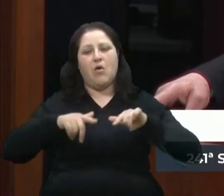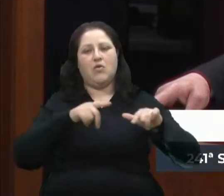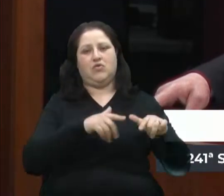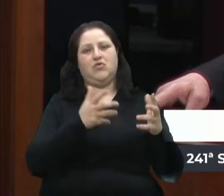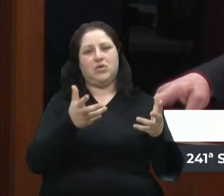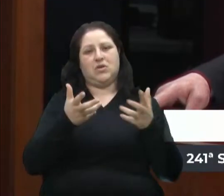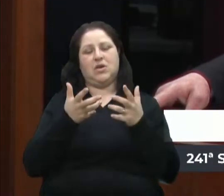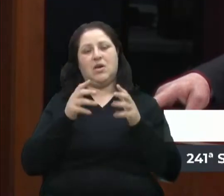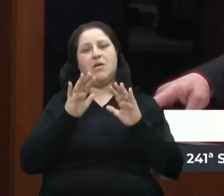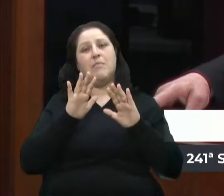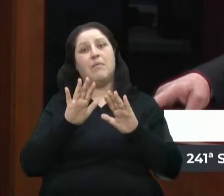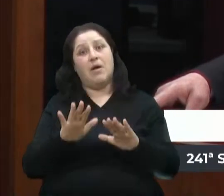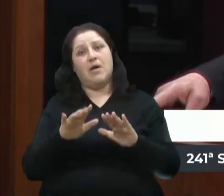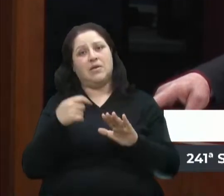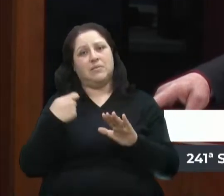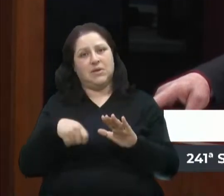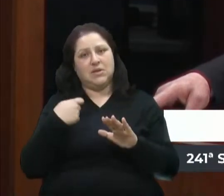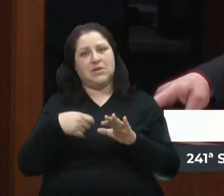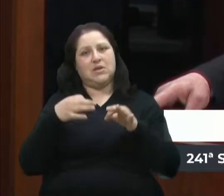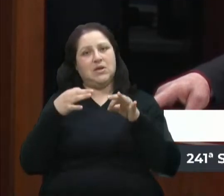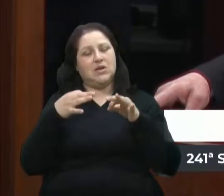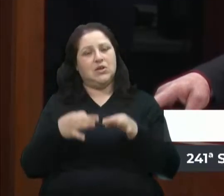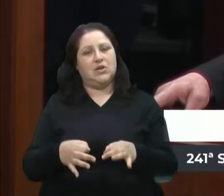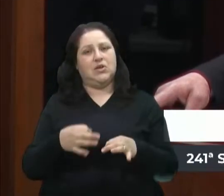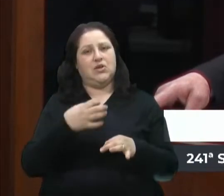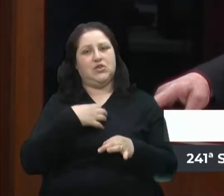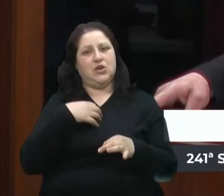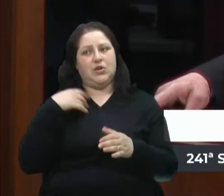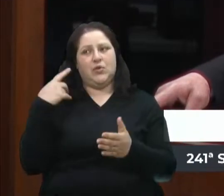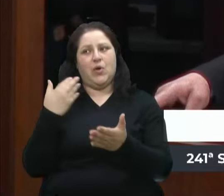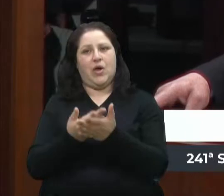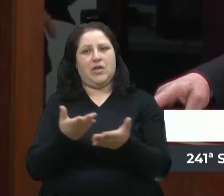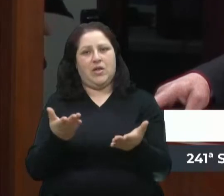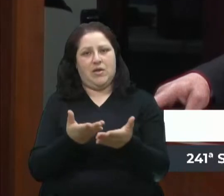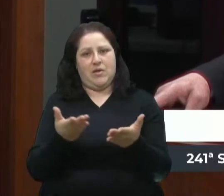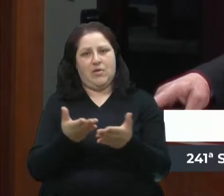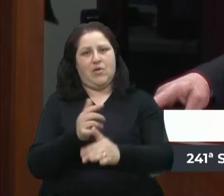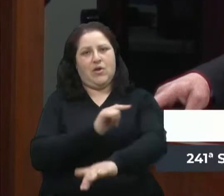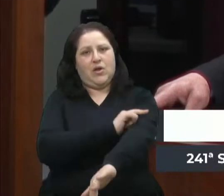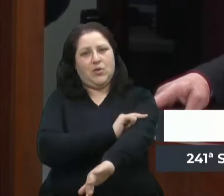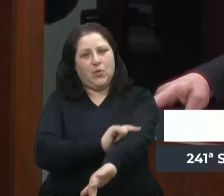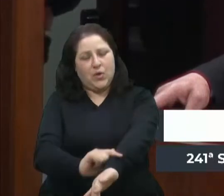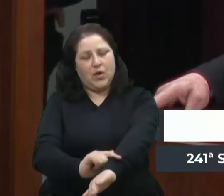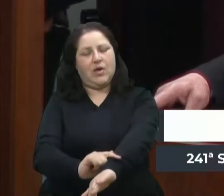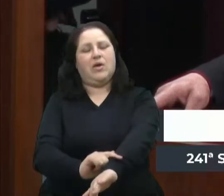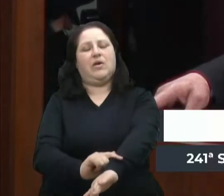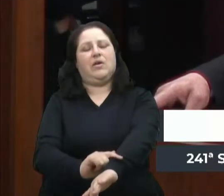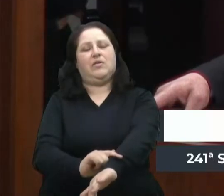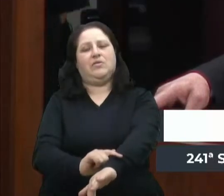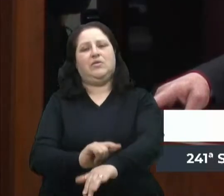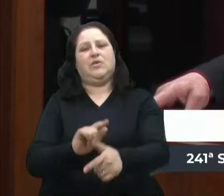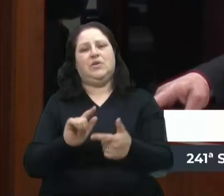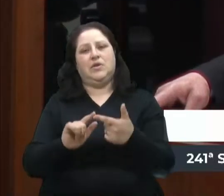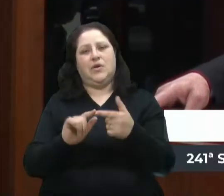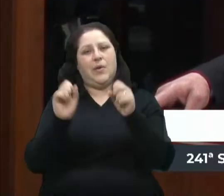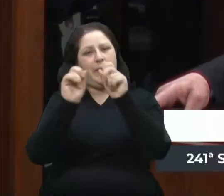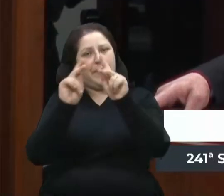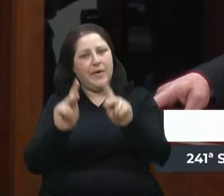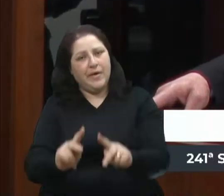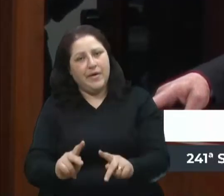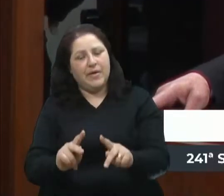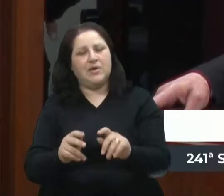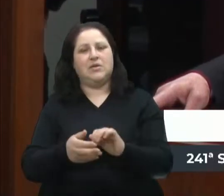desde que sejam da forma que foi até o presente momento. De forma ordeira, de forma pacífica.